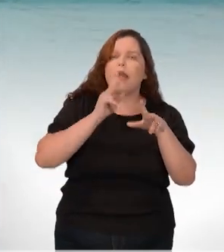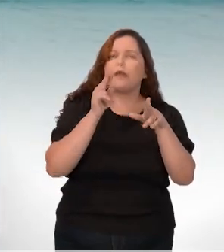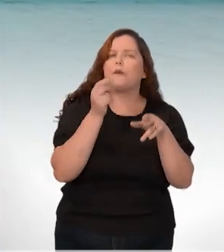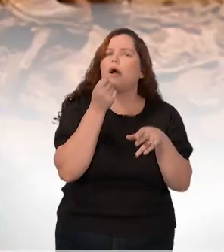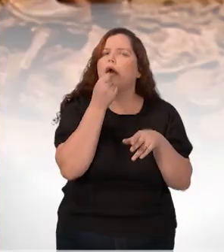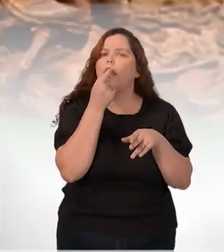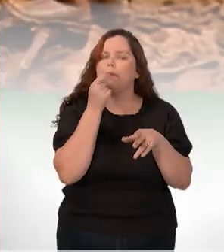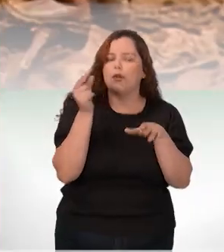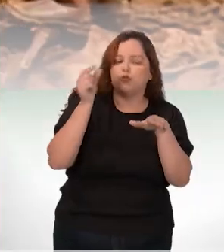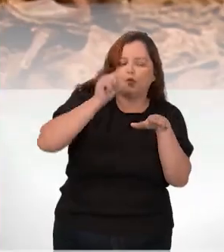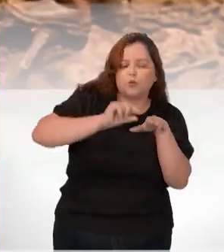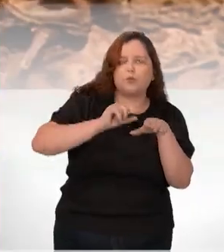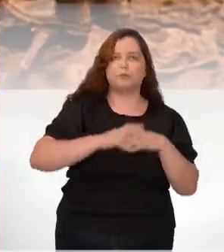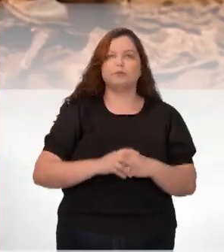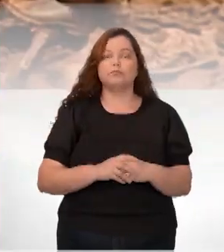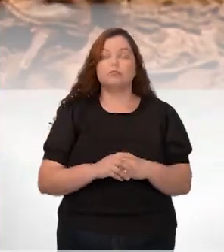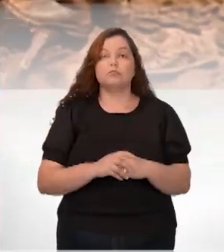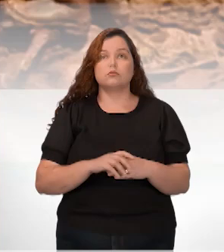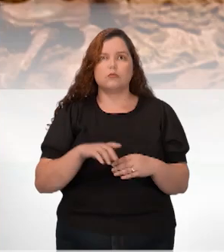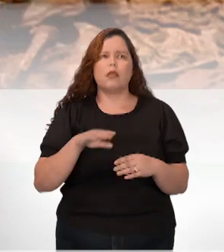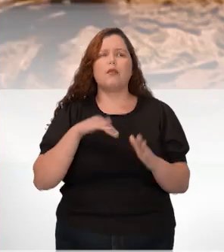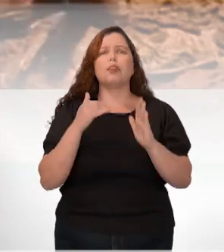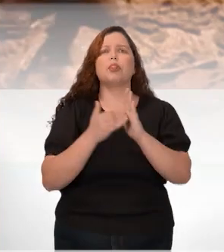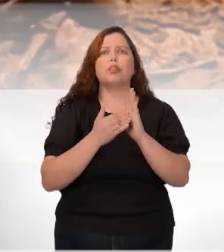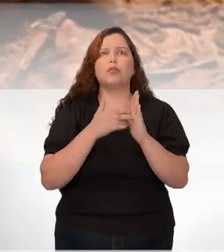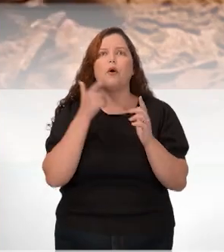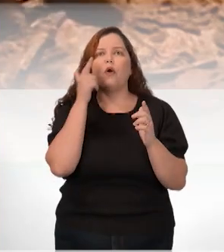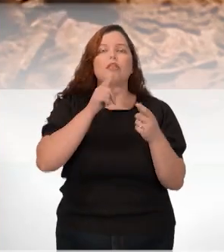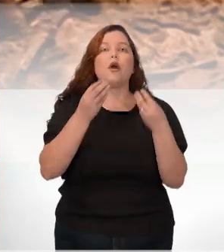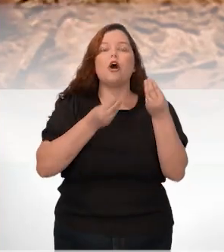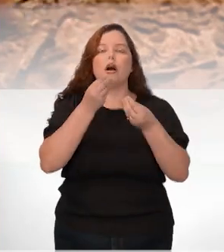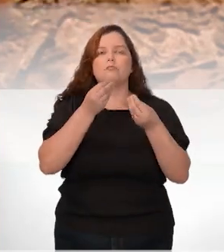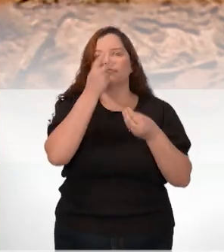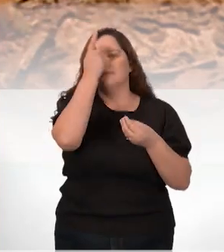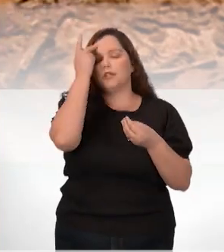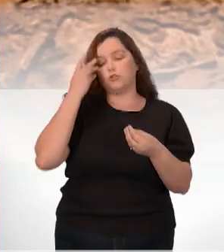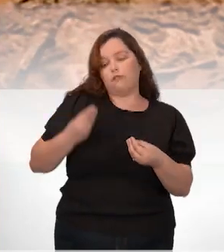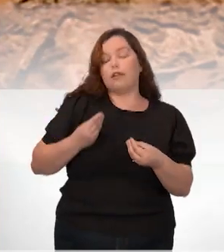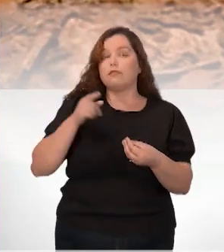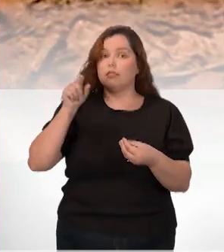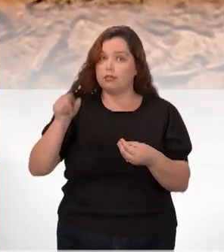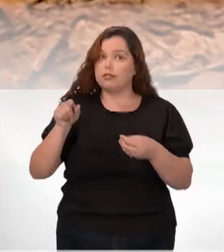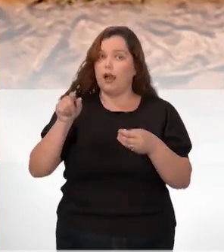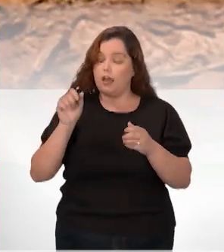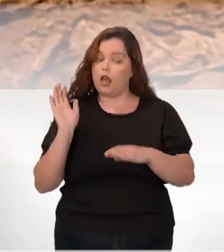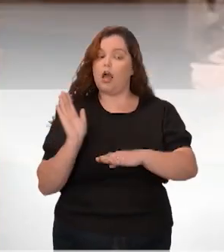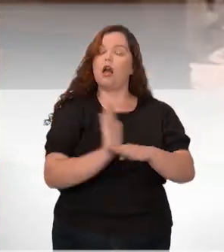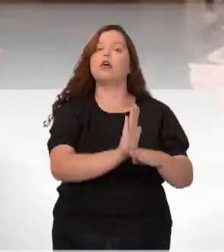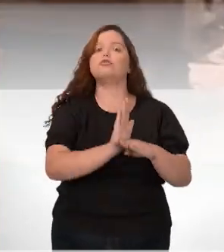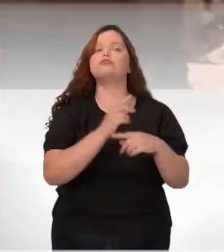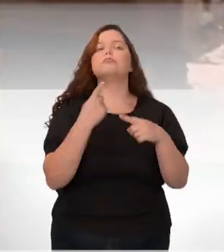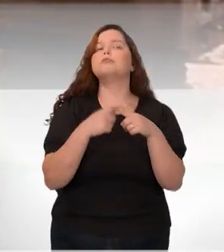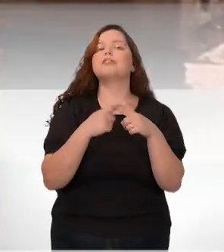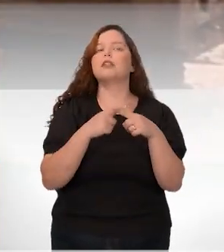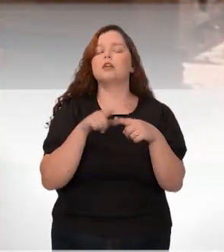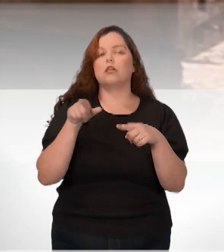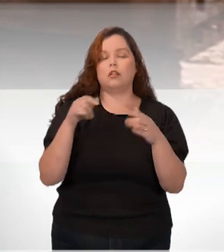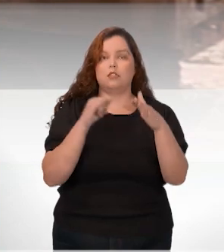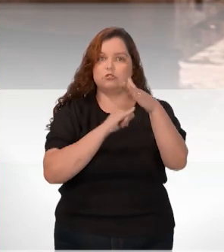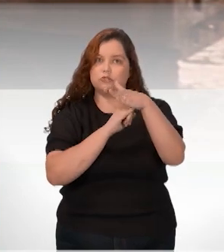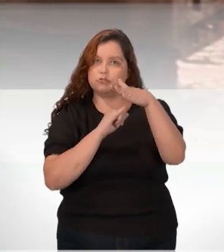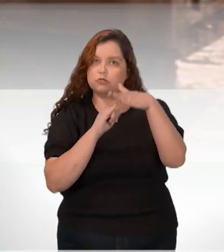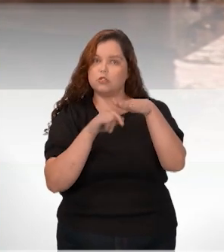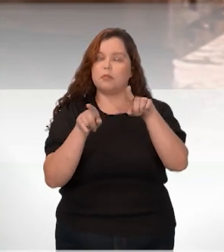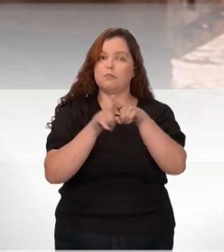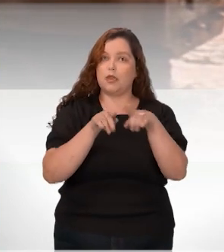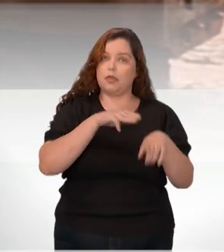cápsulas. Para tudo isso ser possível, a população também tem um papel importante. Isso porque o Instituto e